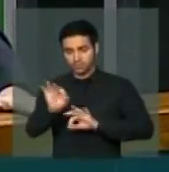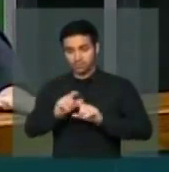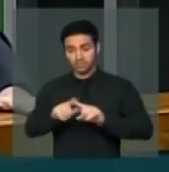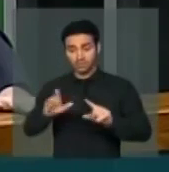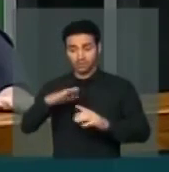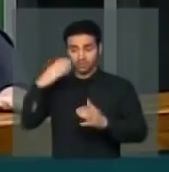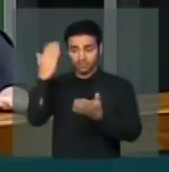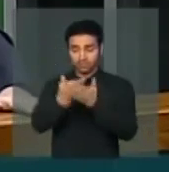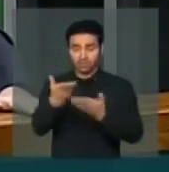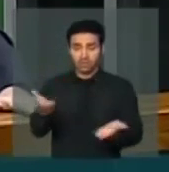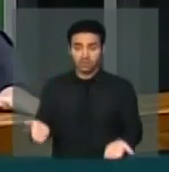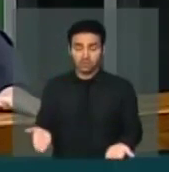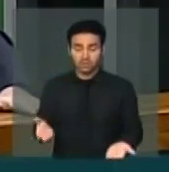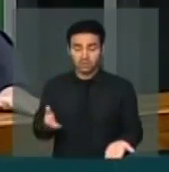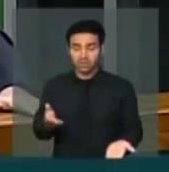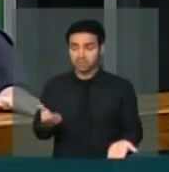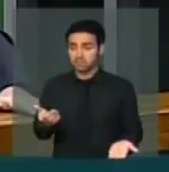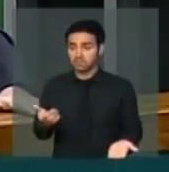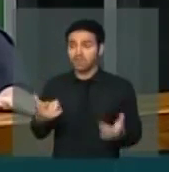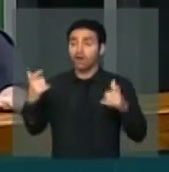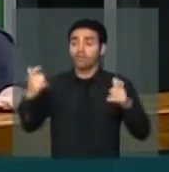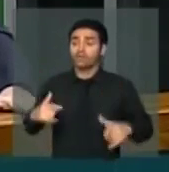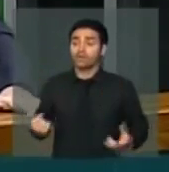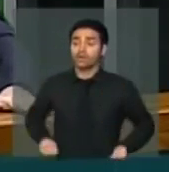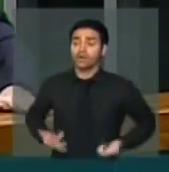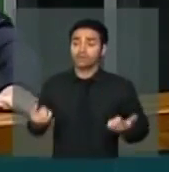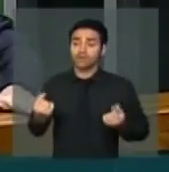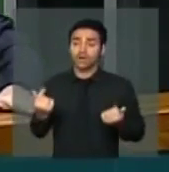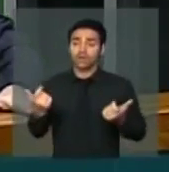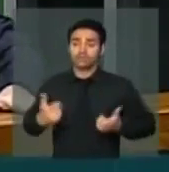agora o Piauí não sabe para onde esse dinheiro foi.